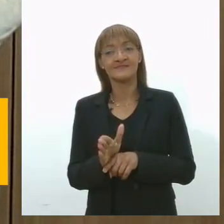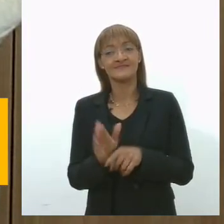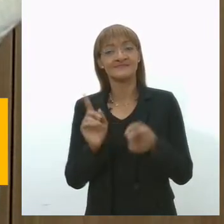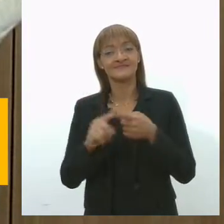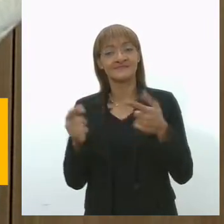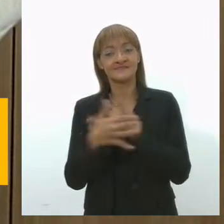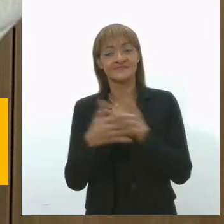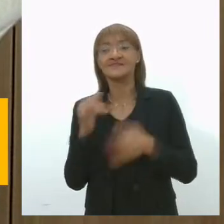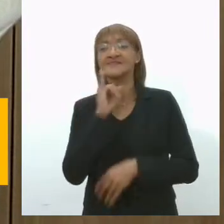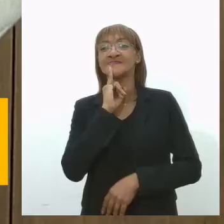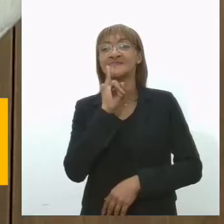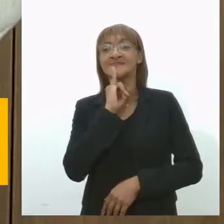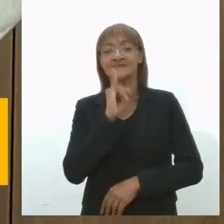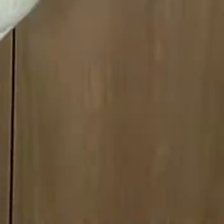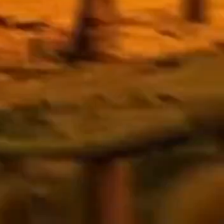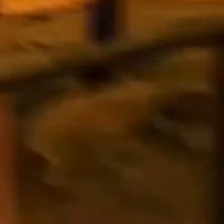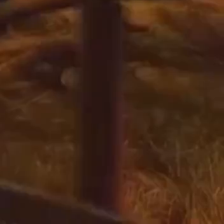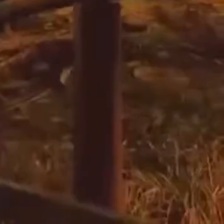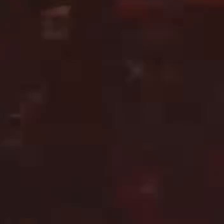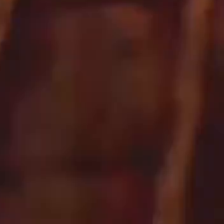de Itabaiana. Confira!